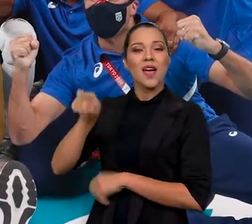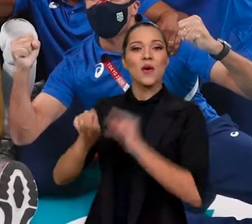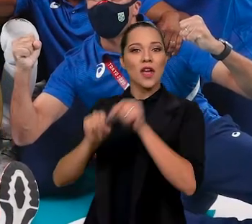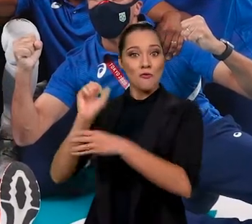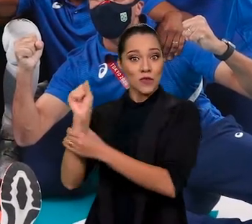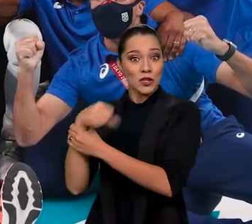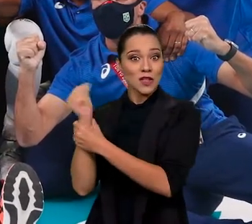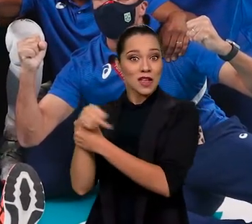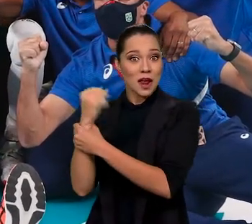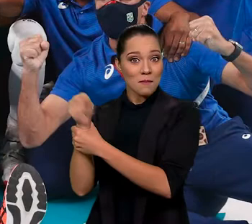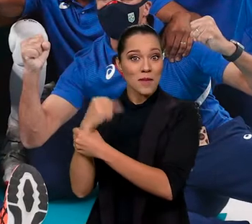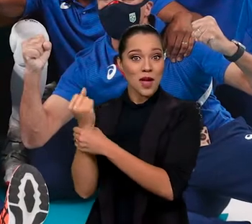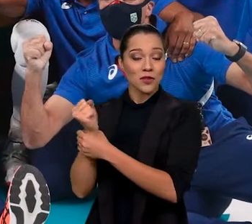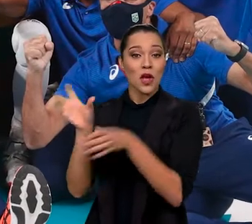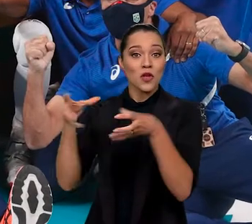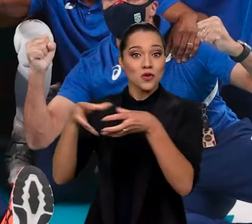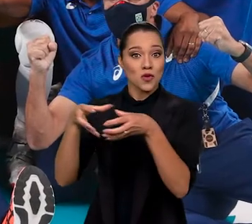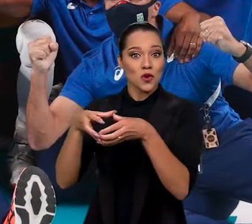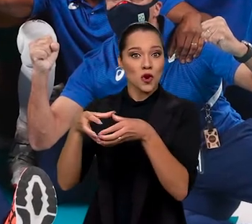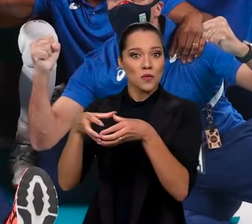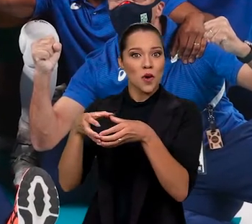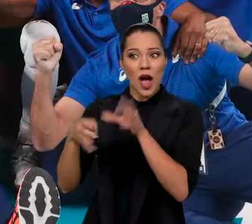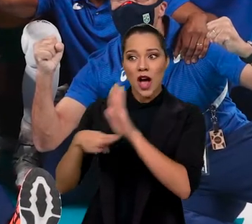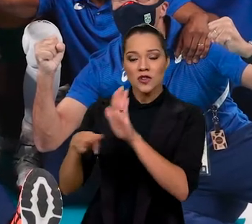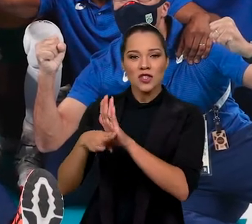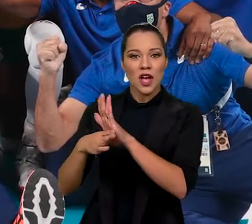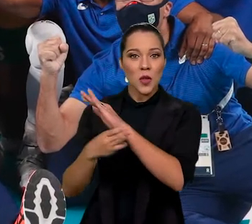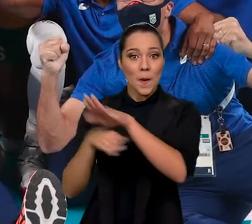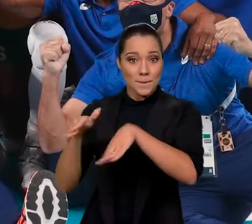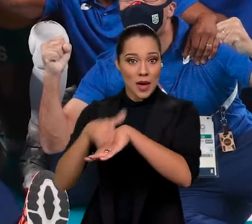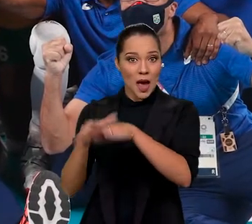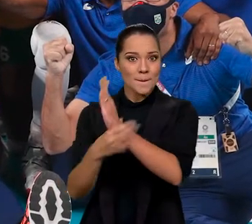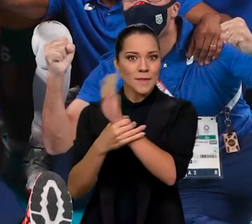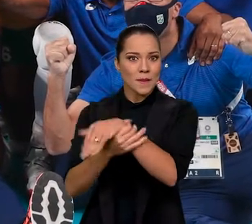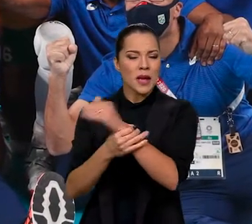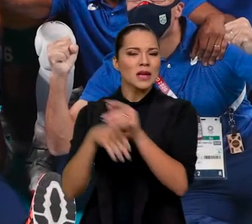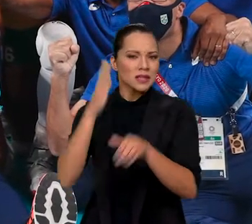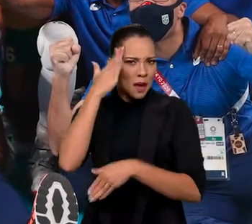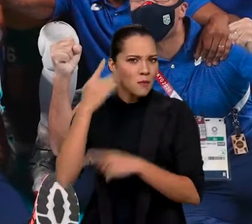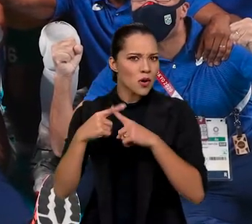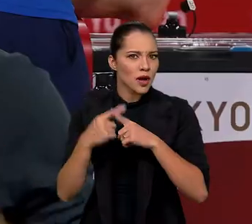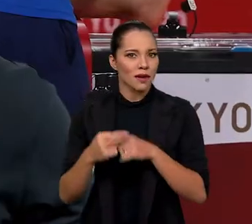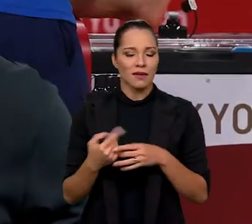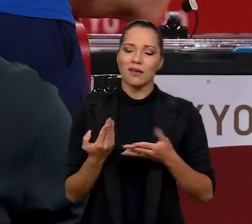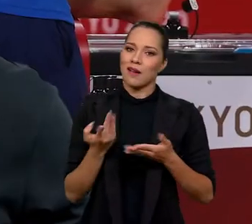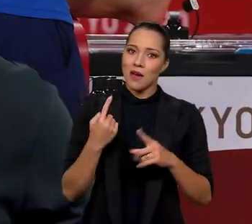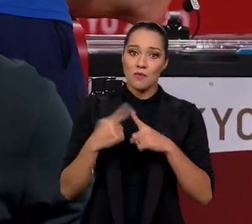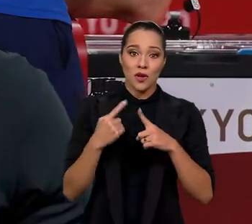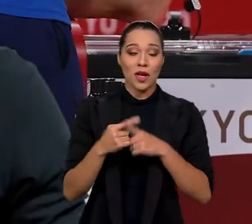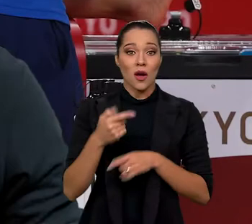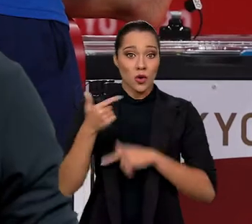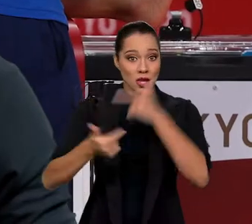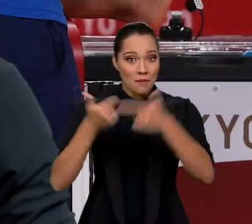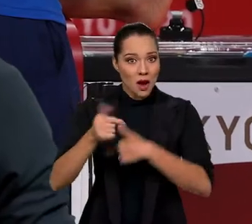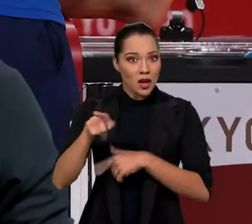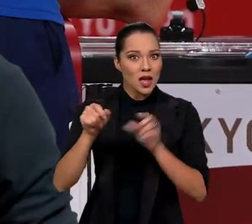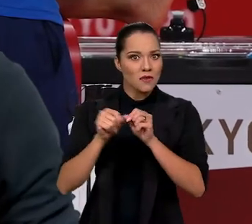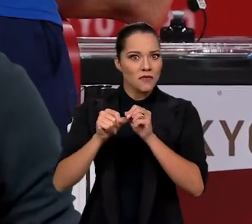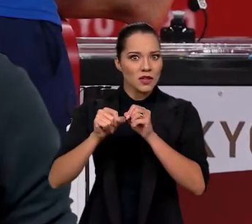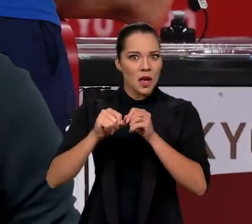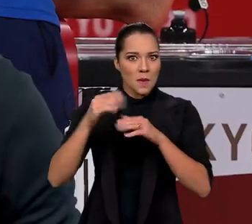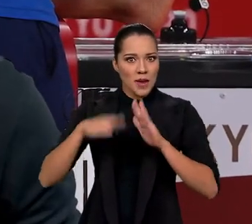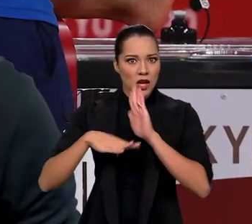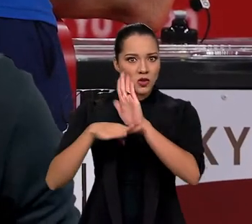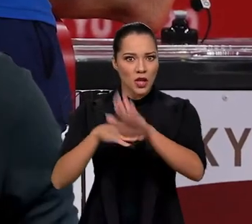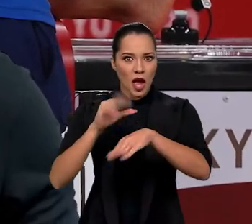aqui ó, é o fisioterapeuta da seleção segurando o pé da Macris, sabe por quê? Isso porque o trabalho que ele